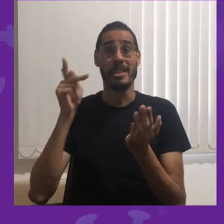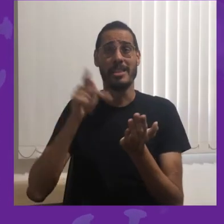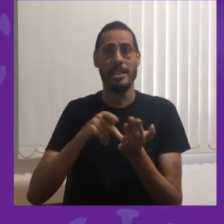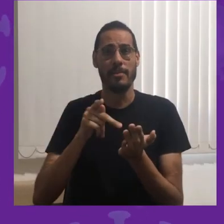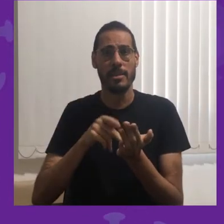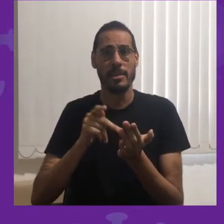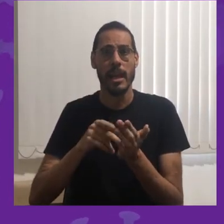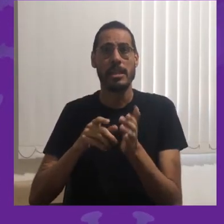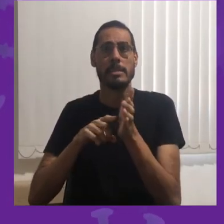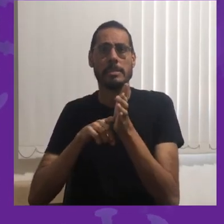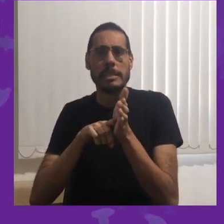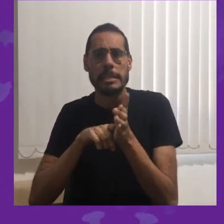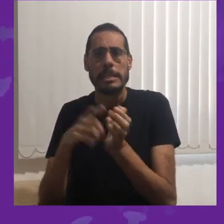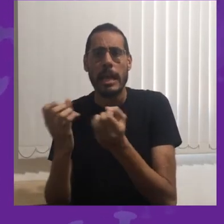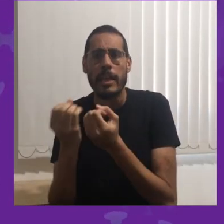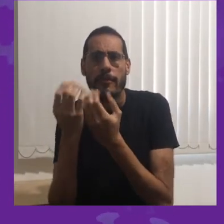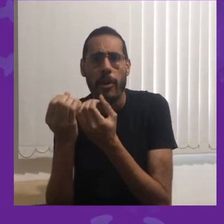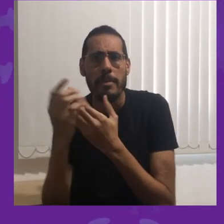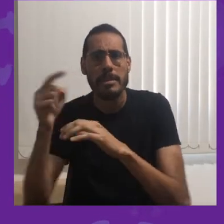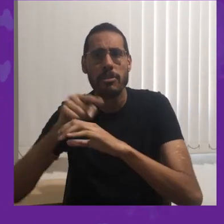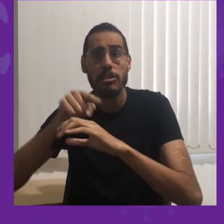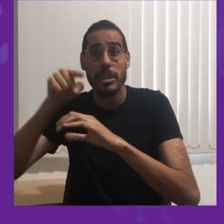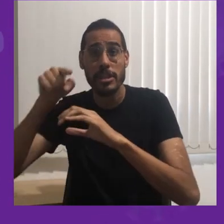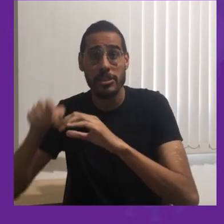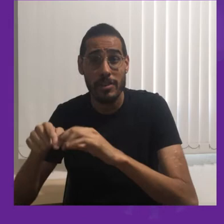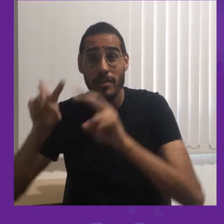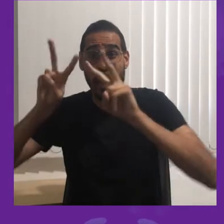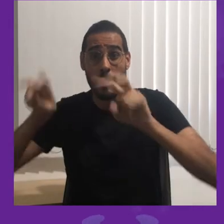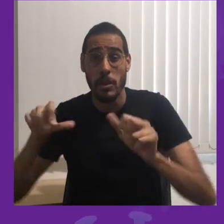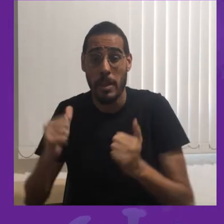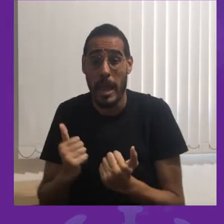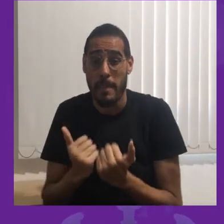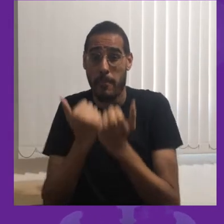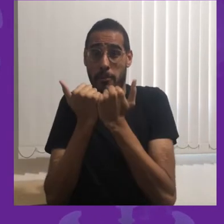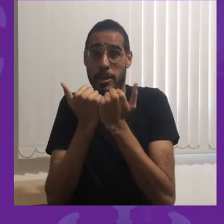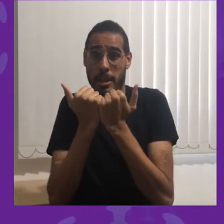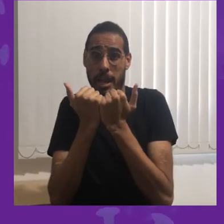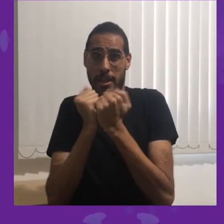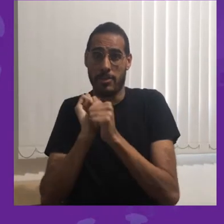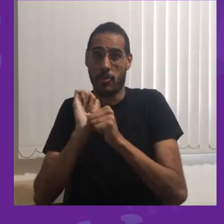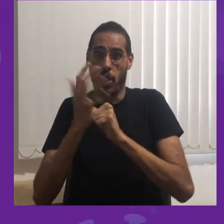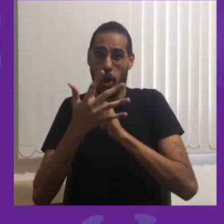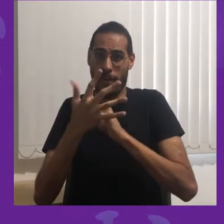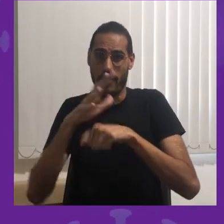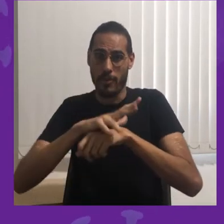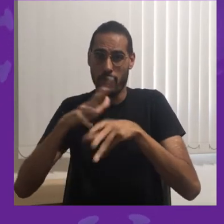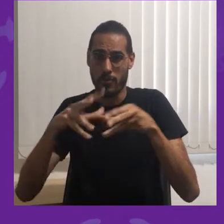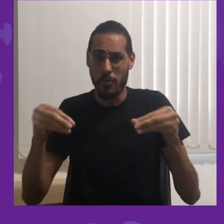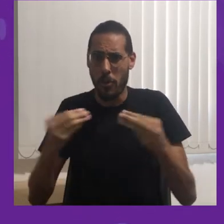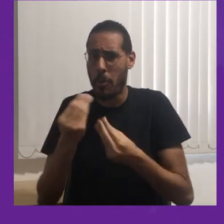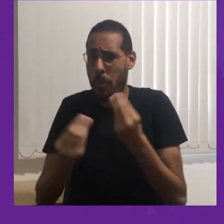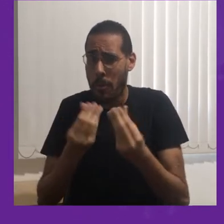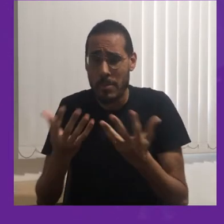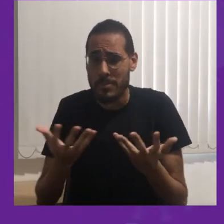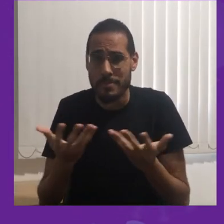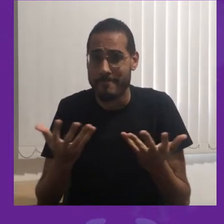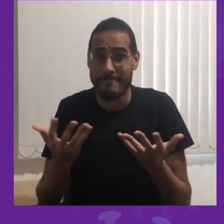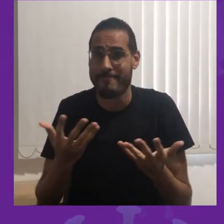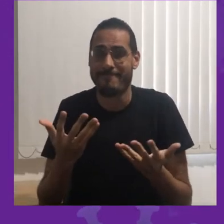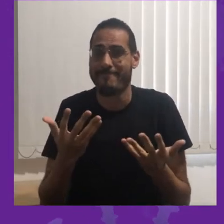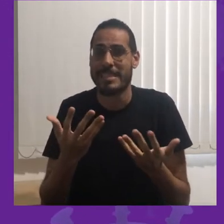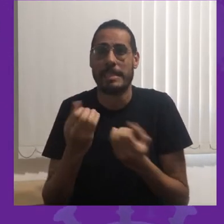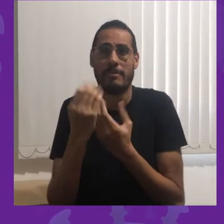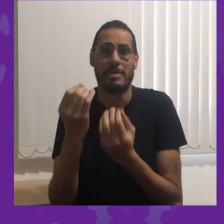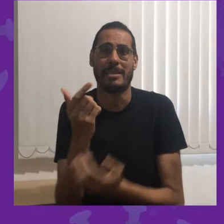Nós temos muito pouca informação científica sobre a imunidade após adoecer com Covid.